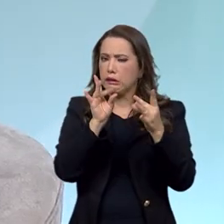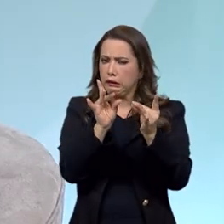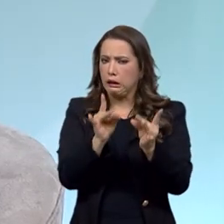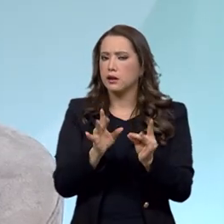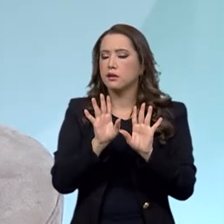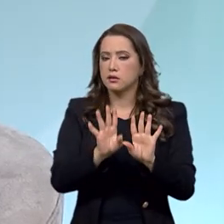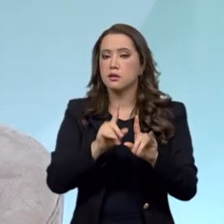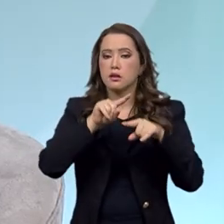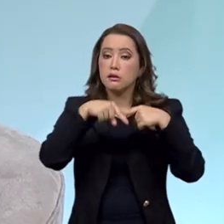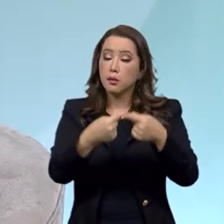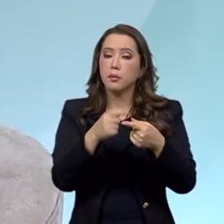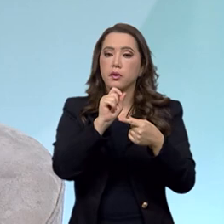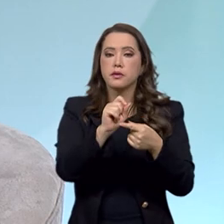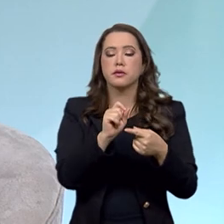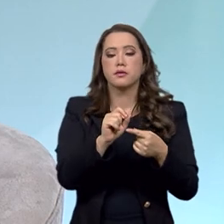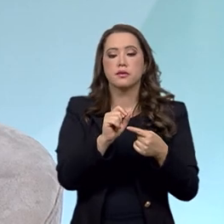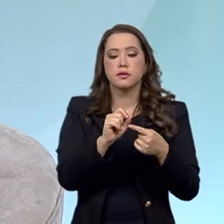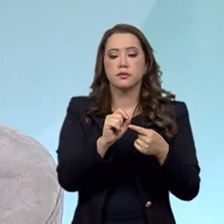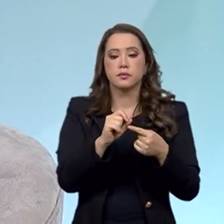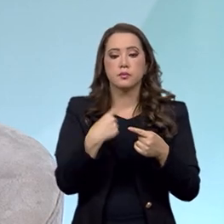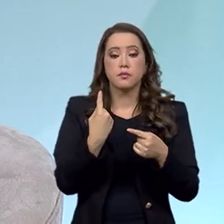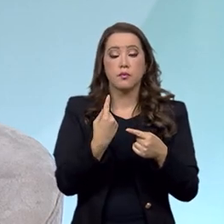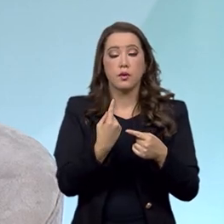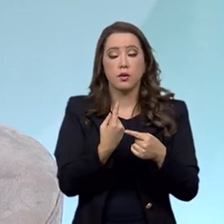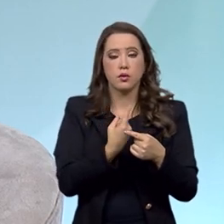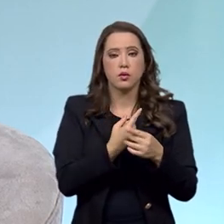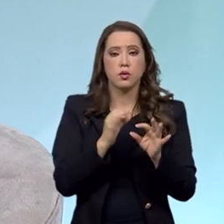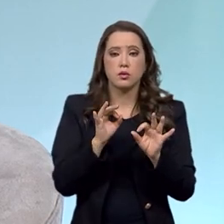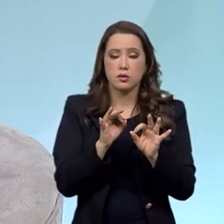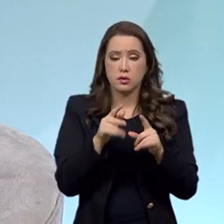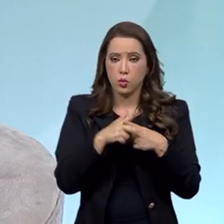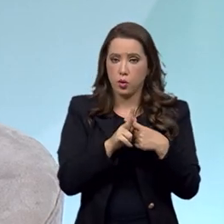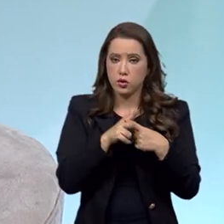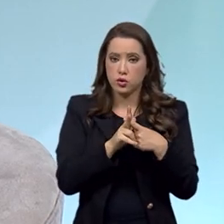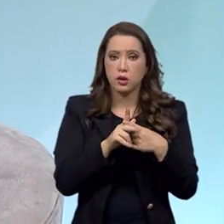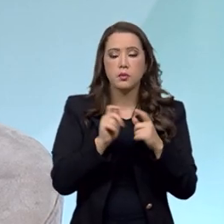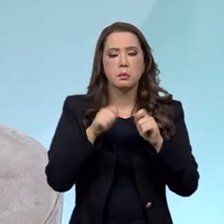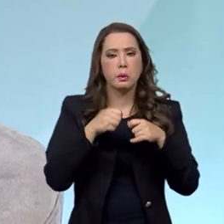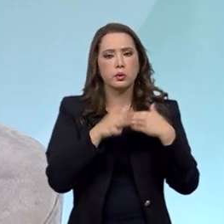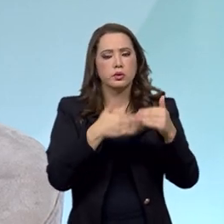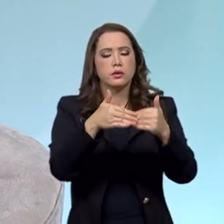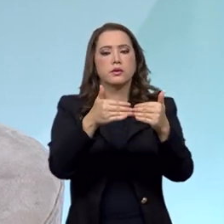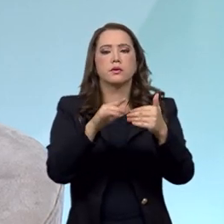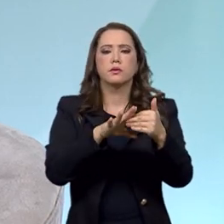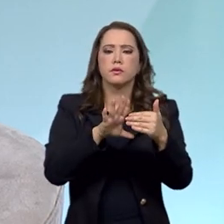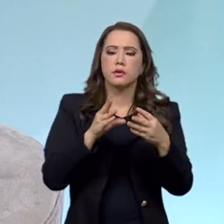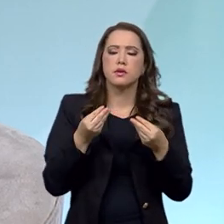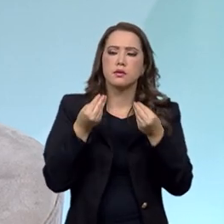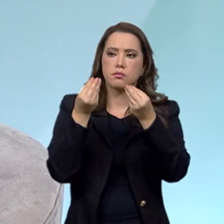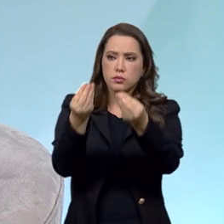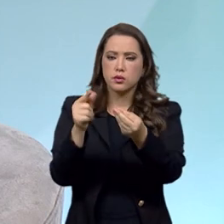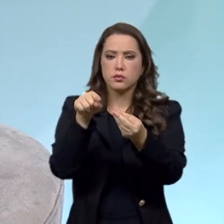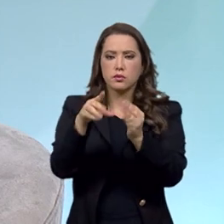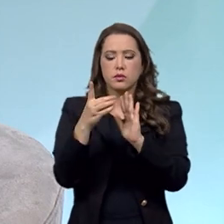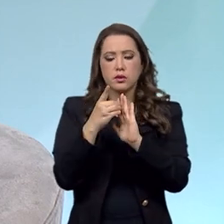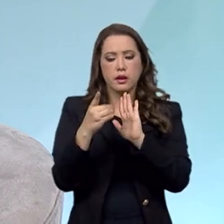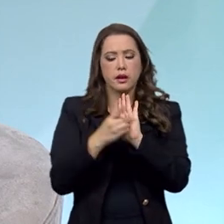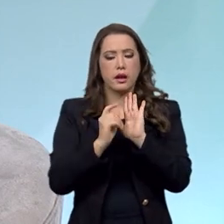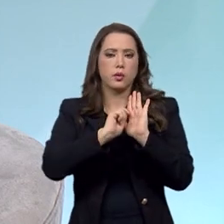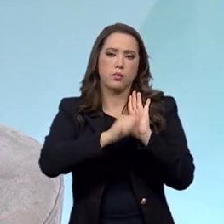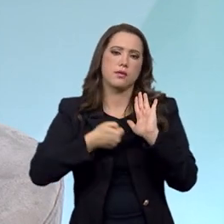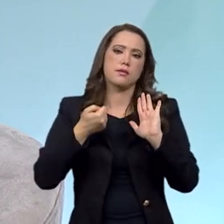E, a partir daí, resolvidas essas pendências, ele pode avançar rumo à sua